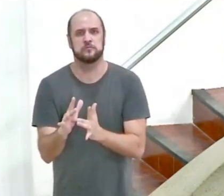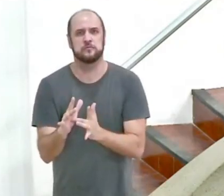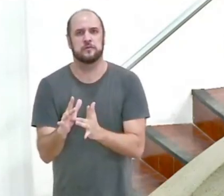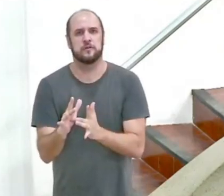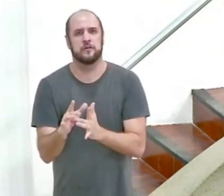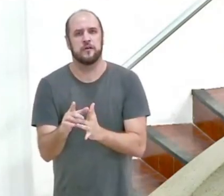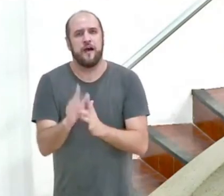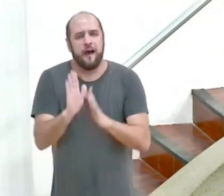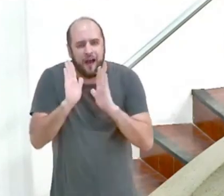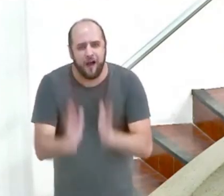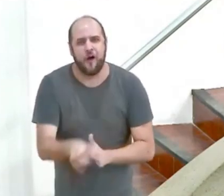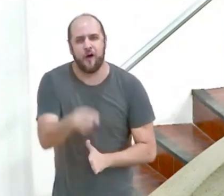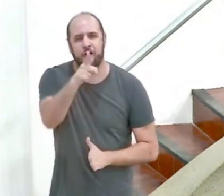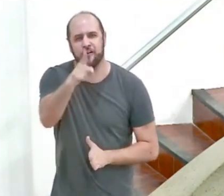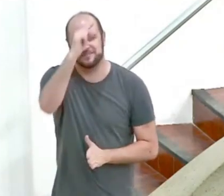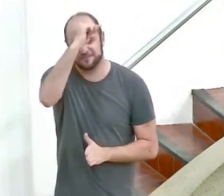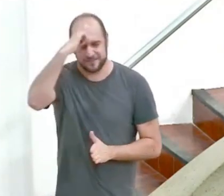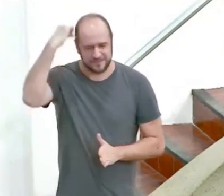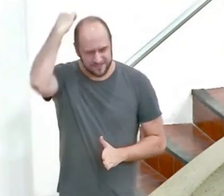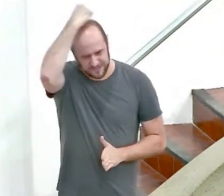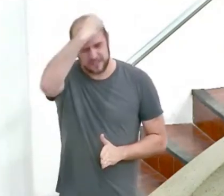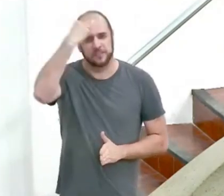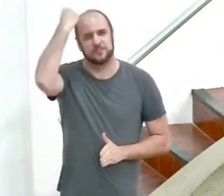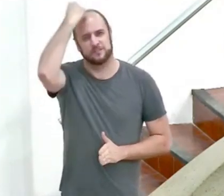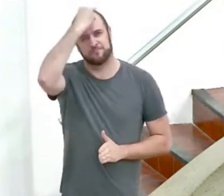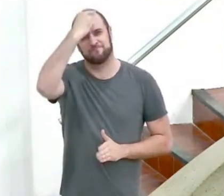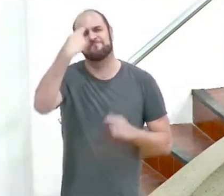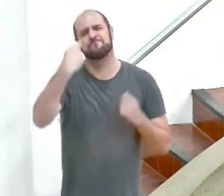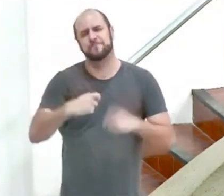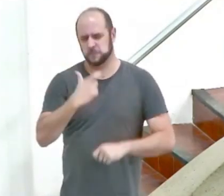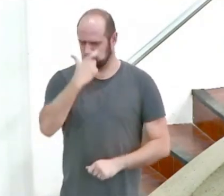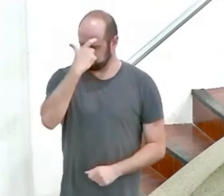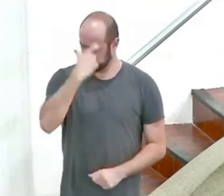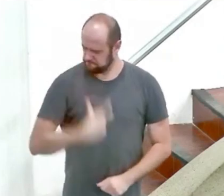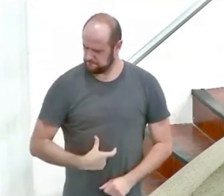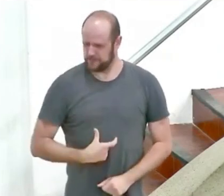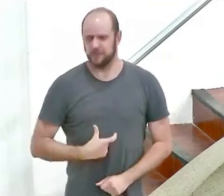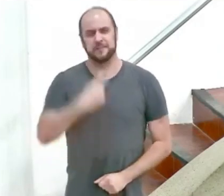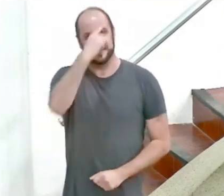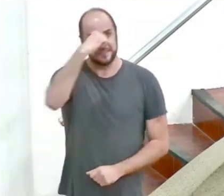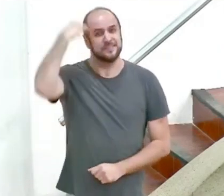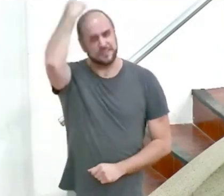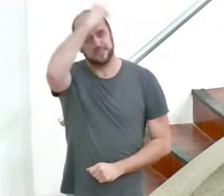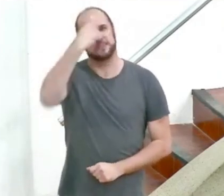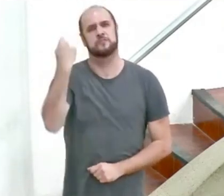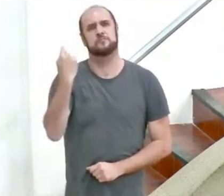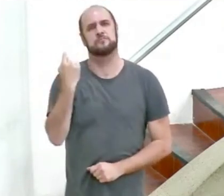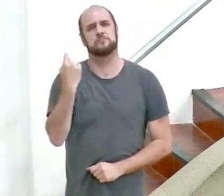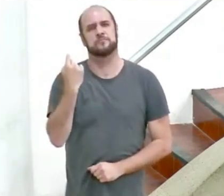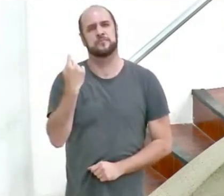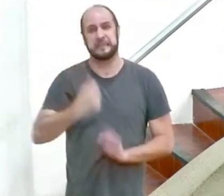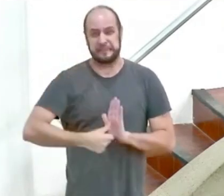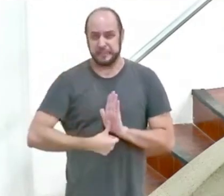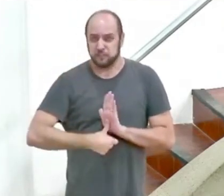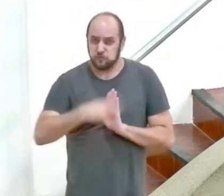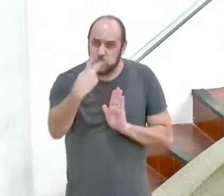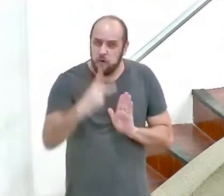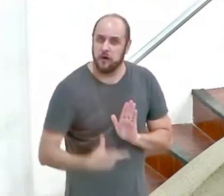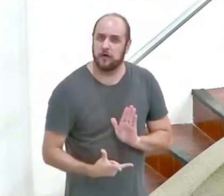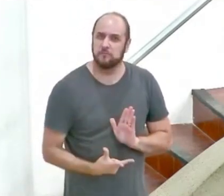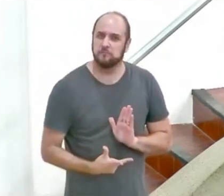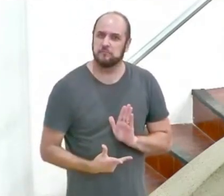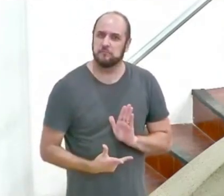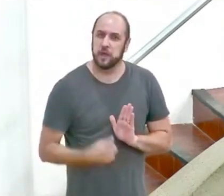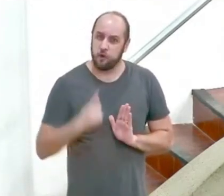você é santo seja santo haja de acordo com a sua identidade eu defino a sua